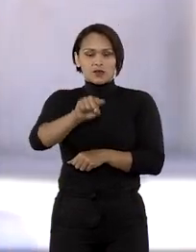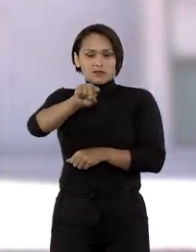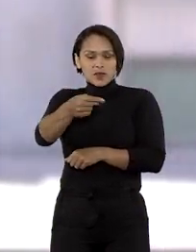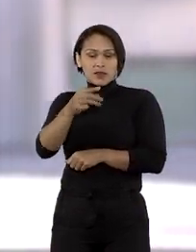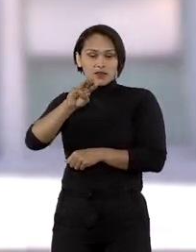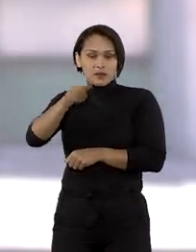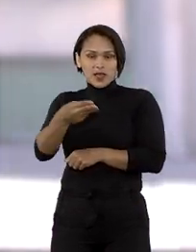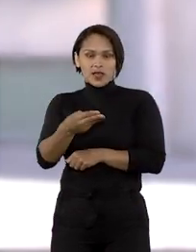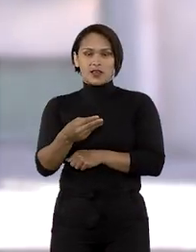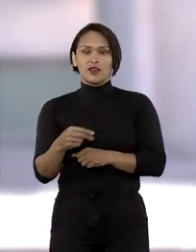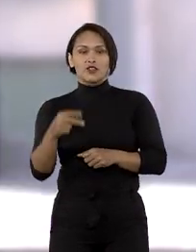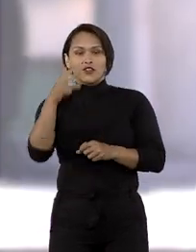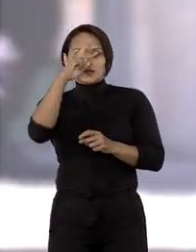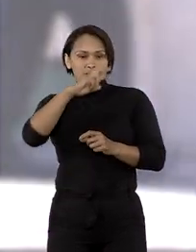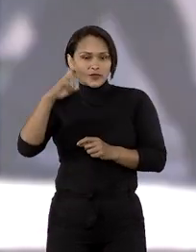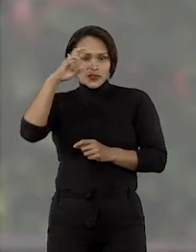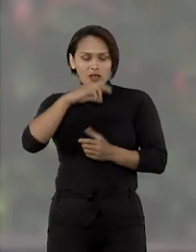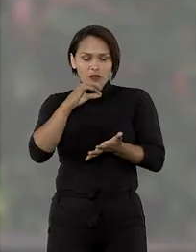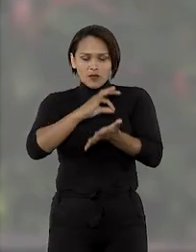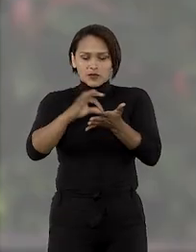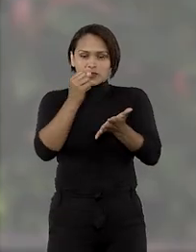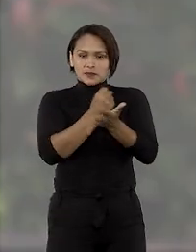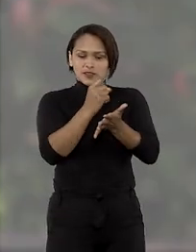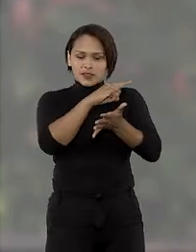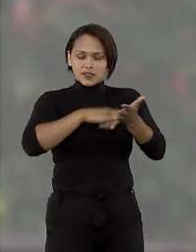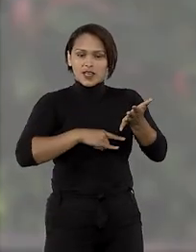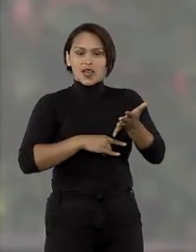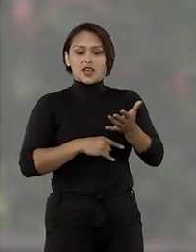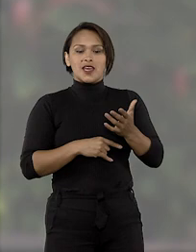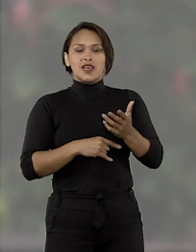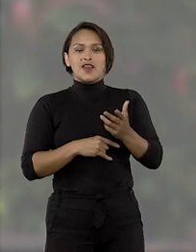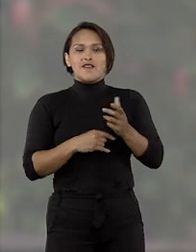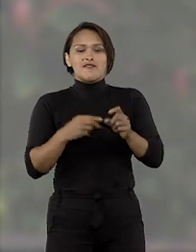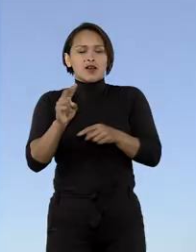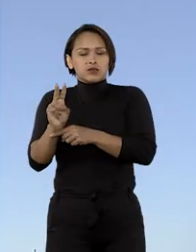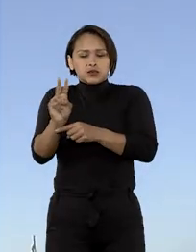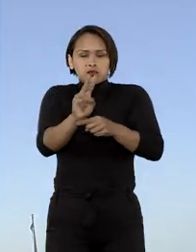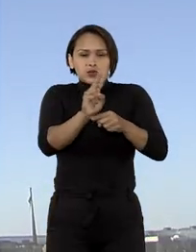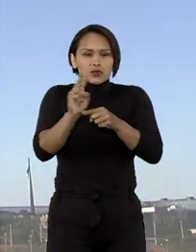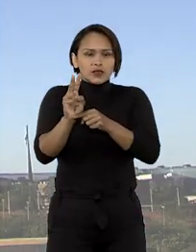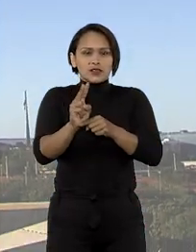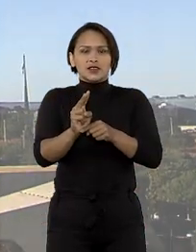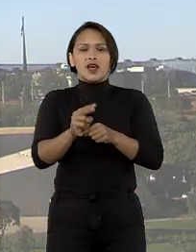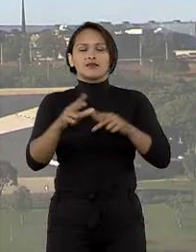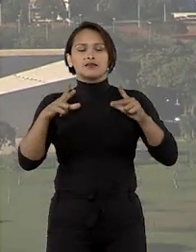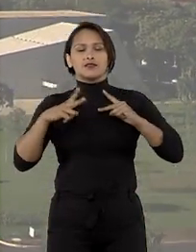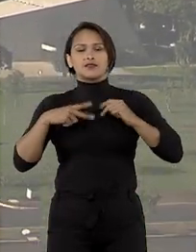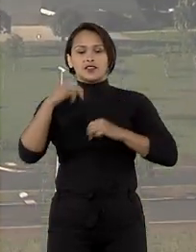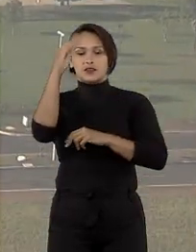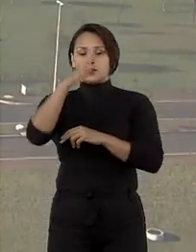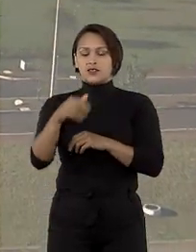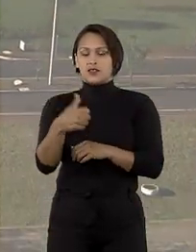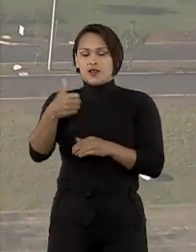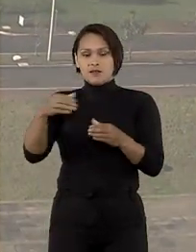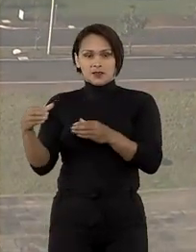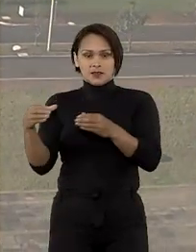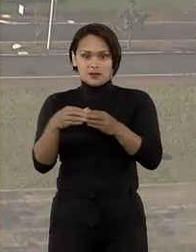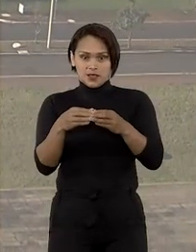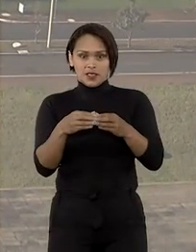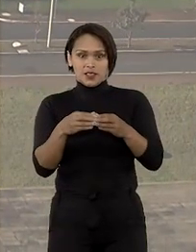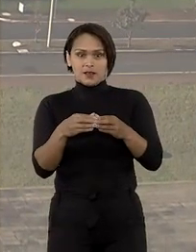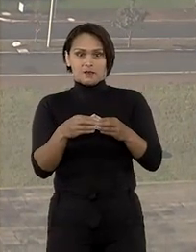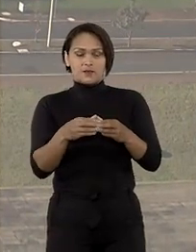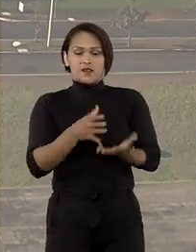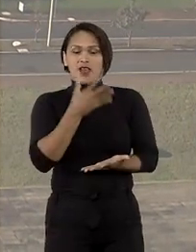e meio de vigilantes registrados que fazem segurança privada no Brasil. E a primeira sessão do Superior Tribunal de Justiça